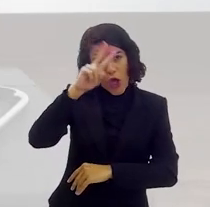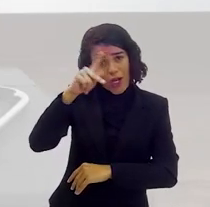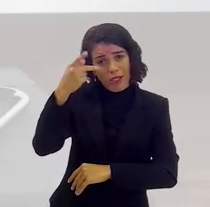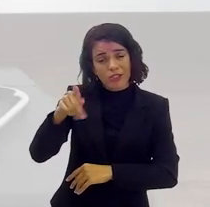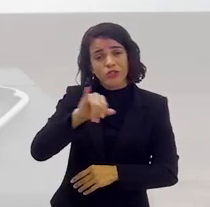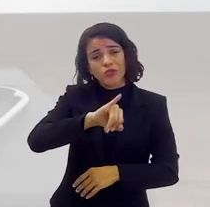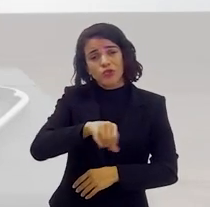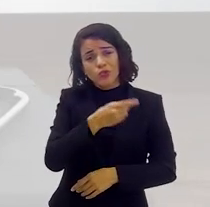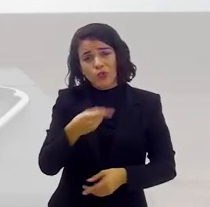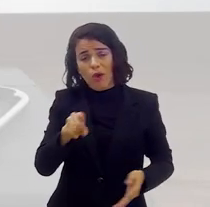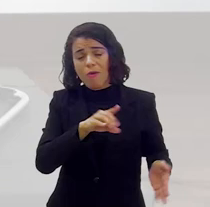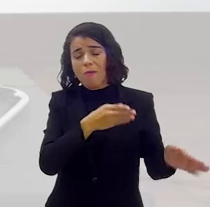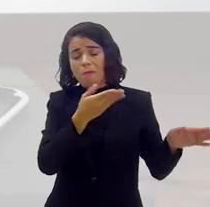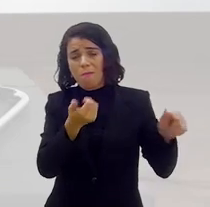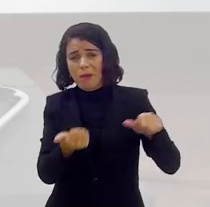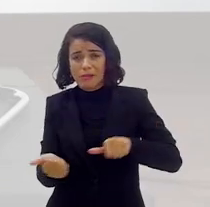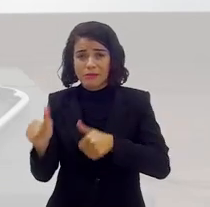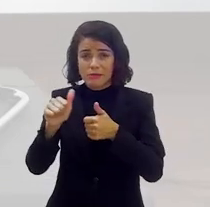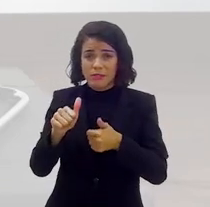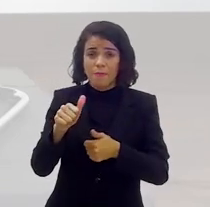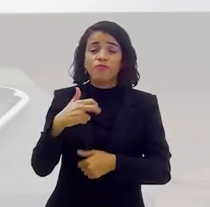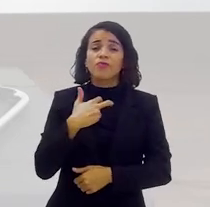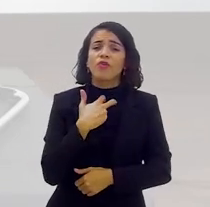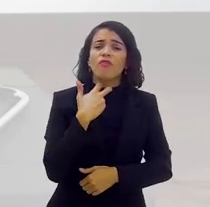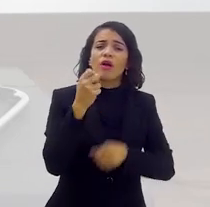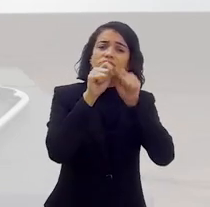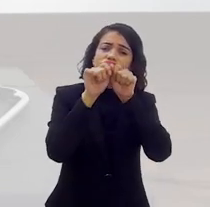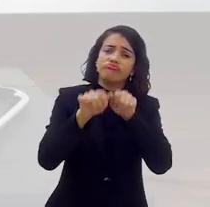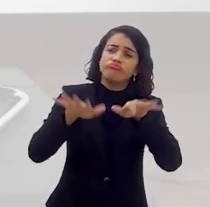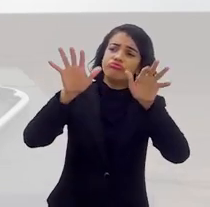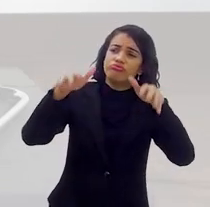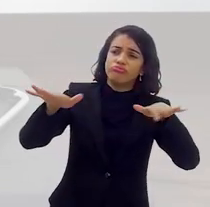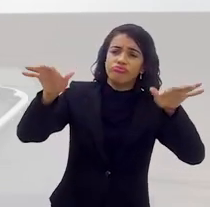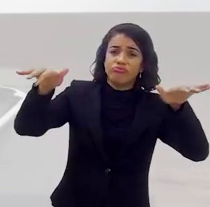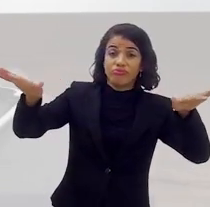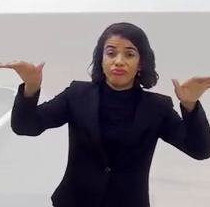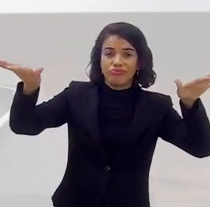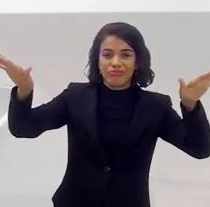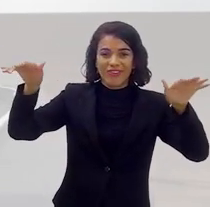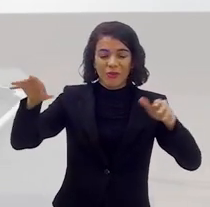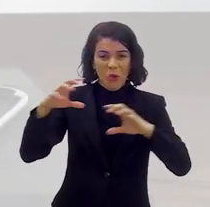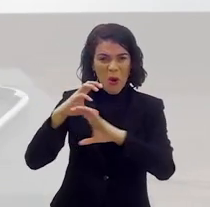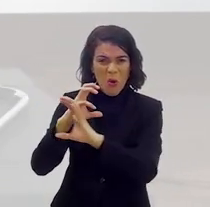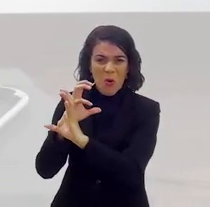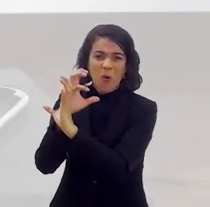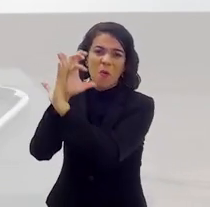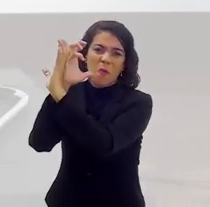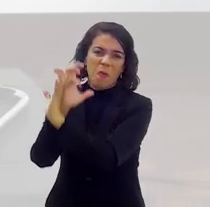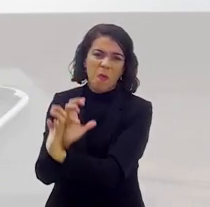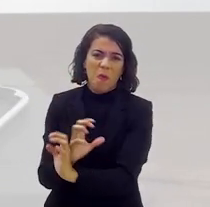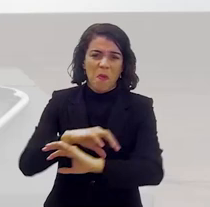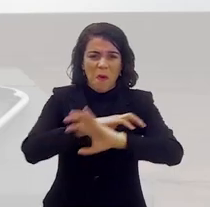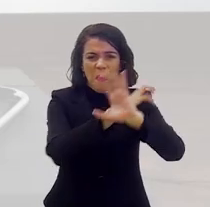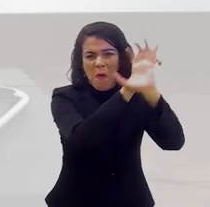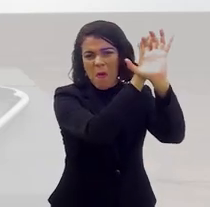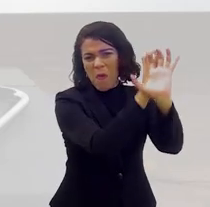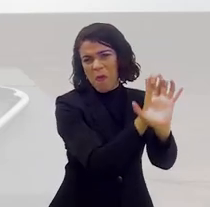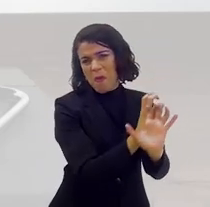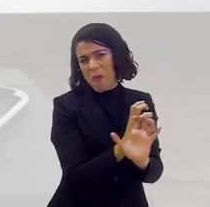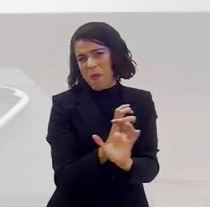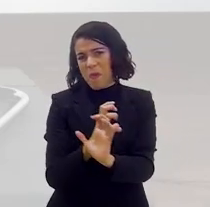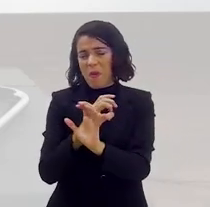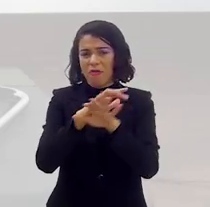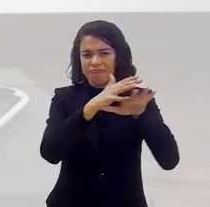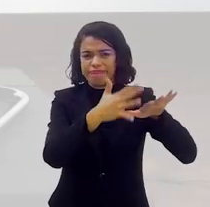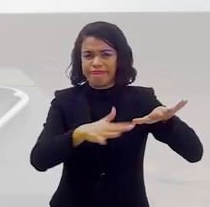Batista. E eles gostaram? O nome era Batista, sua voz que clama no deserto. Ficaram apaixonados, porque o espetáculo, inclusive,